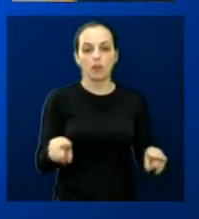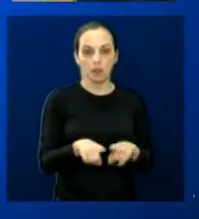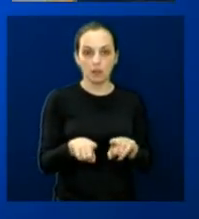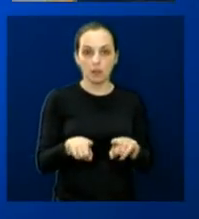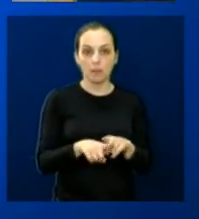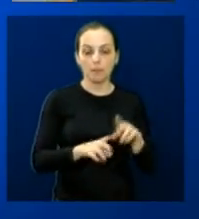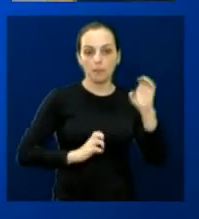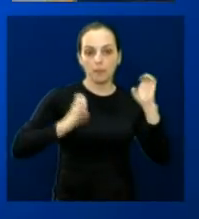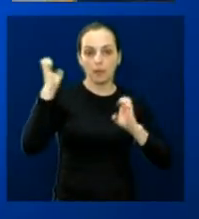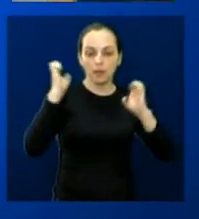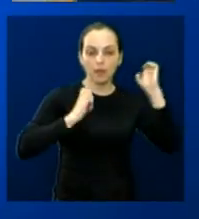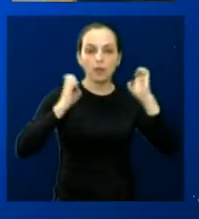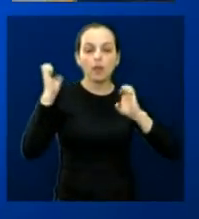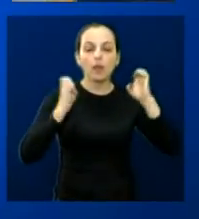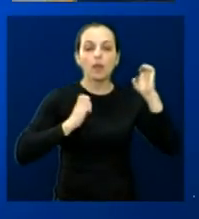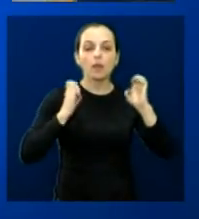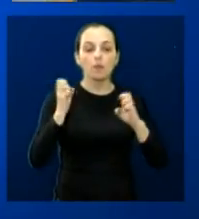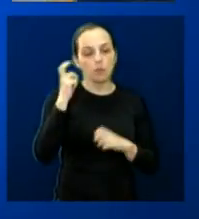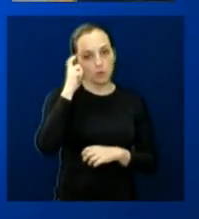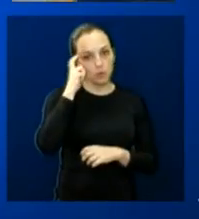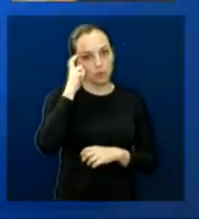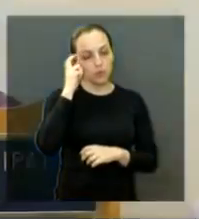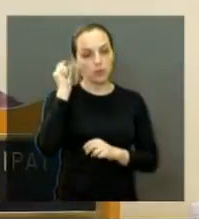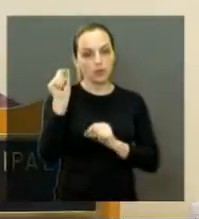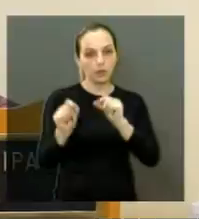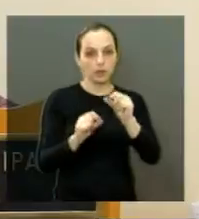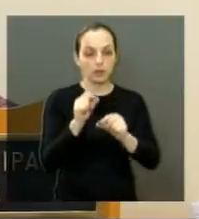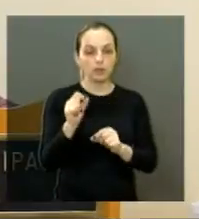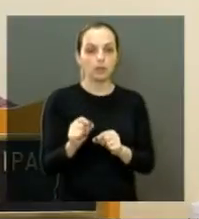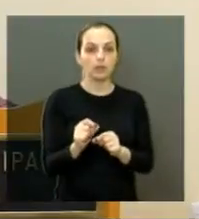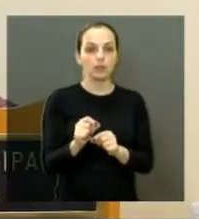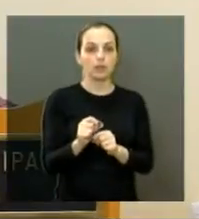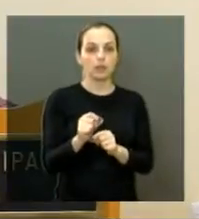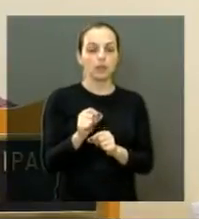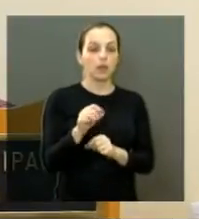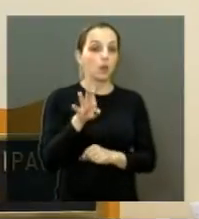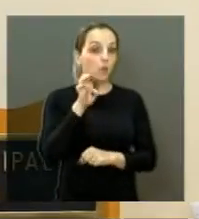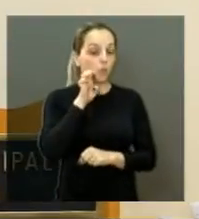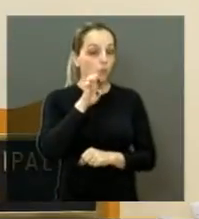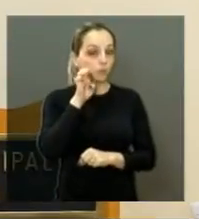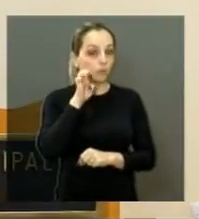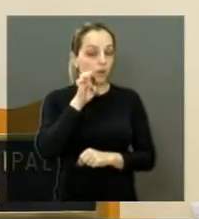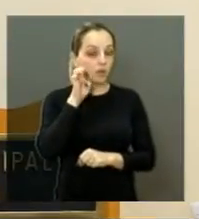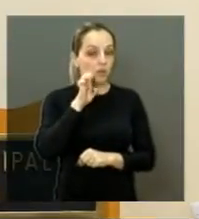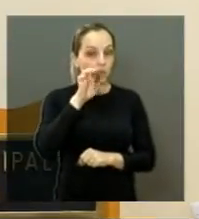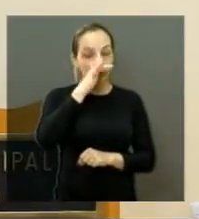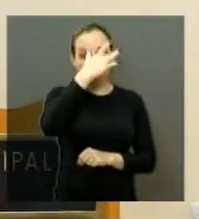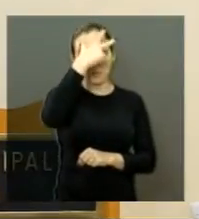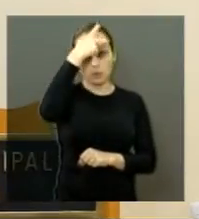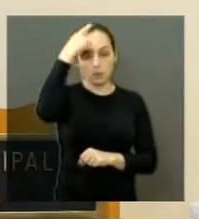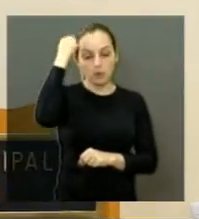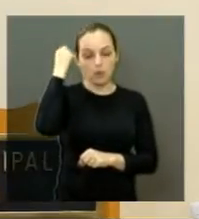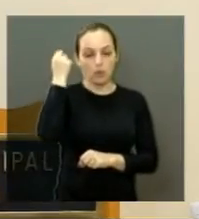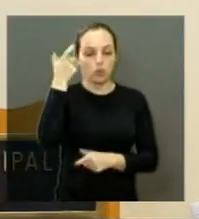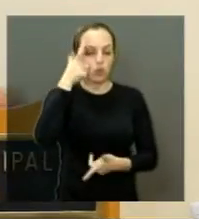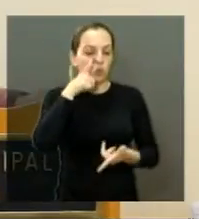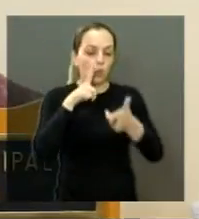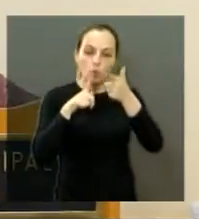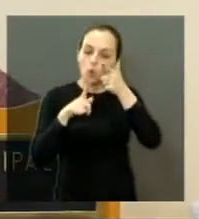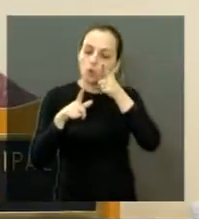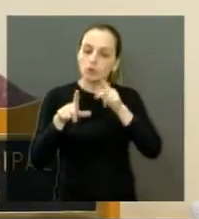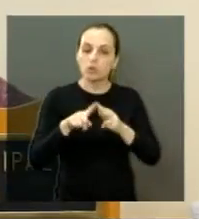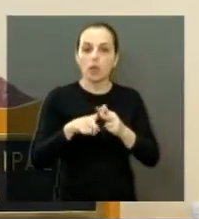de atividades físicas e culturais. O executivo não dá conta de oferecer manutenção